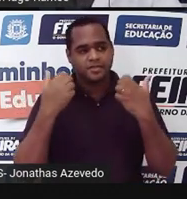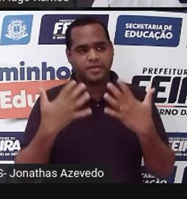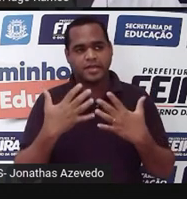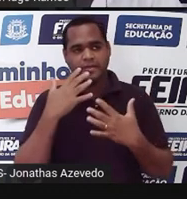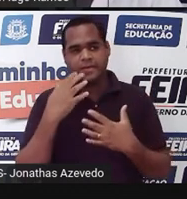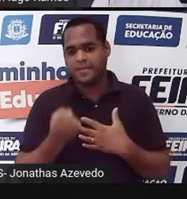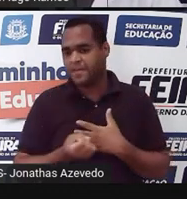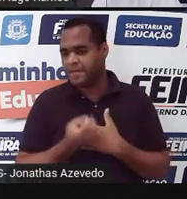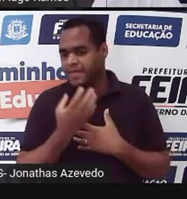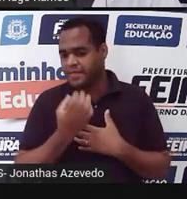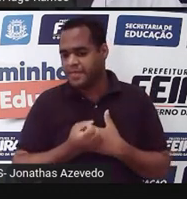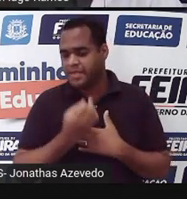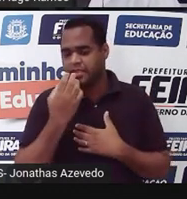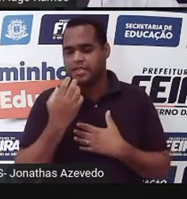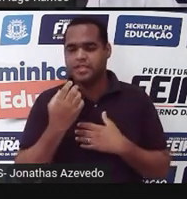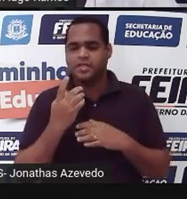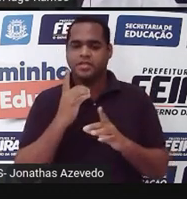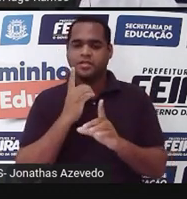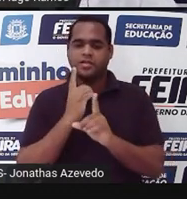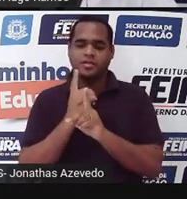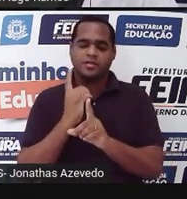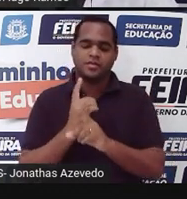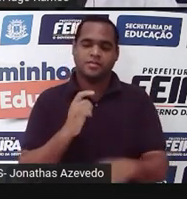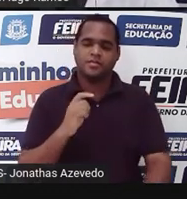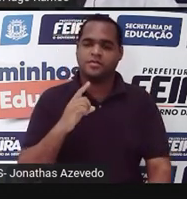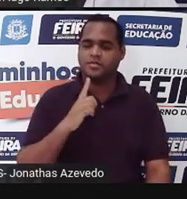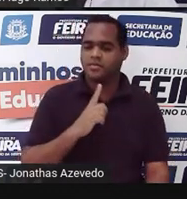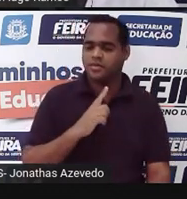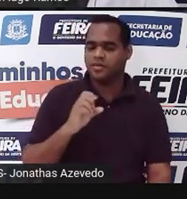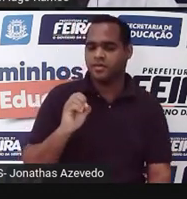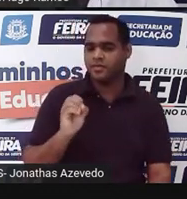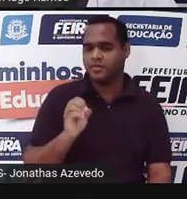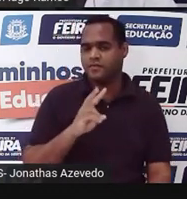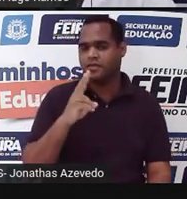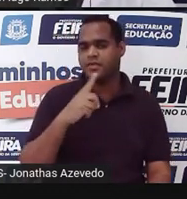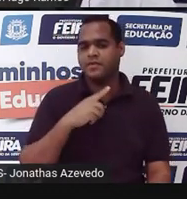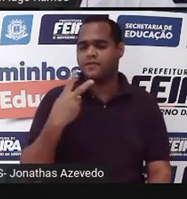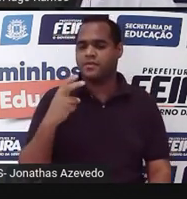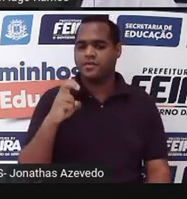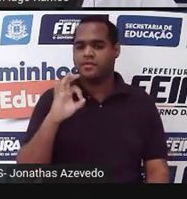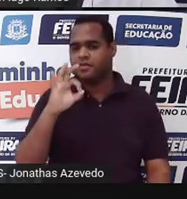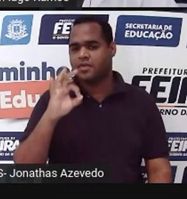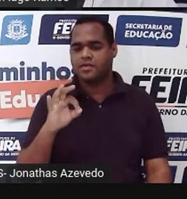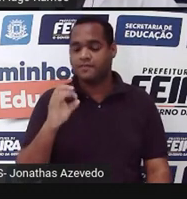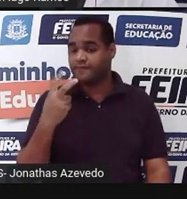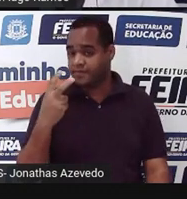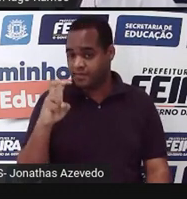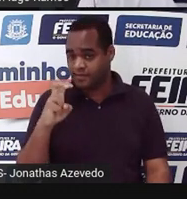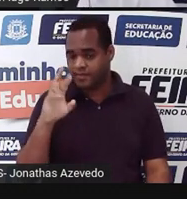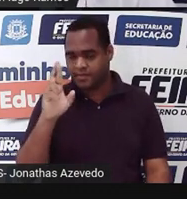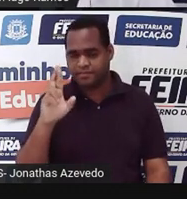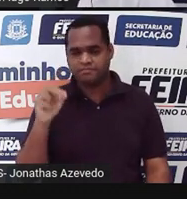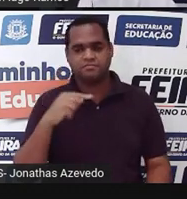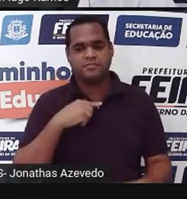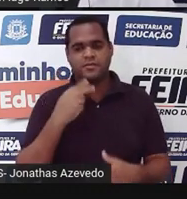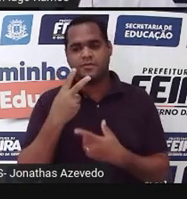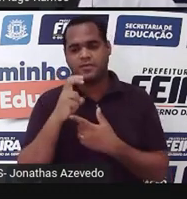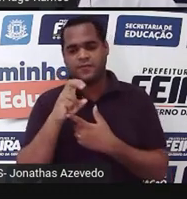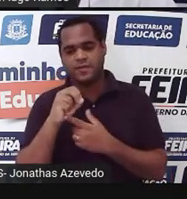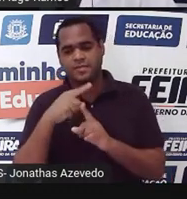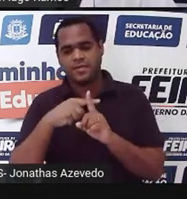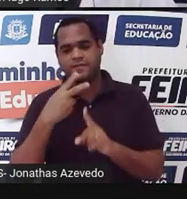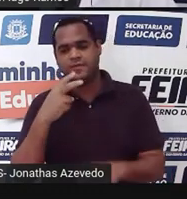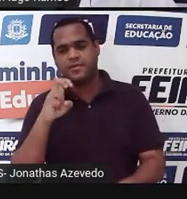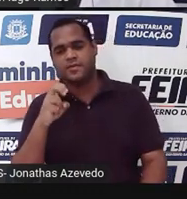esse produto... Quanto é que está custando esse produto agora? Já que ele aumentou 25 reais. 250 mais 25,